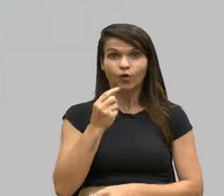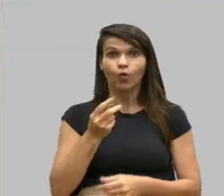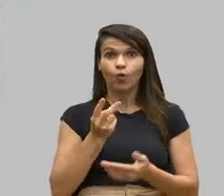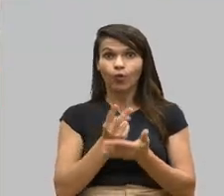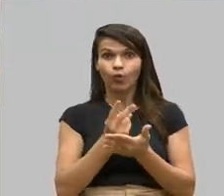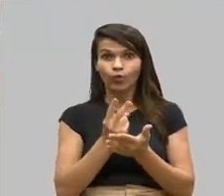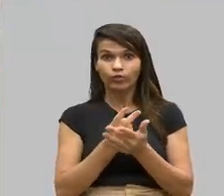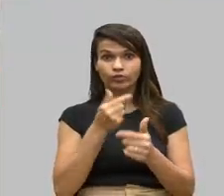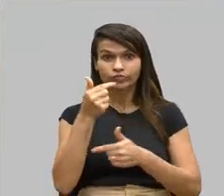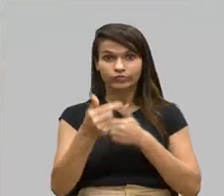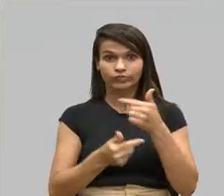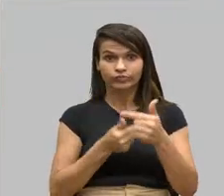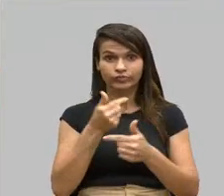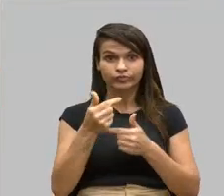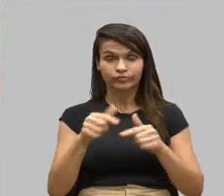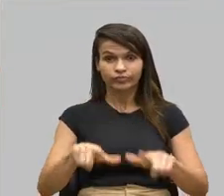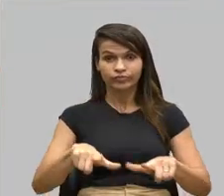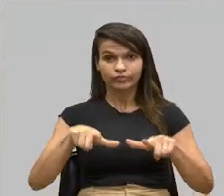Congratulações.